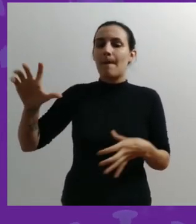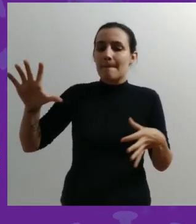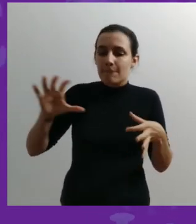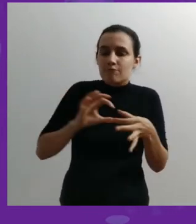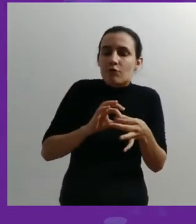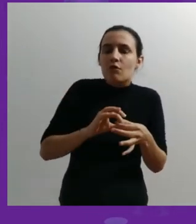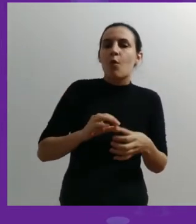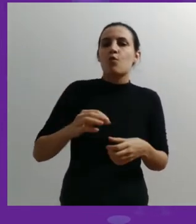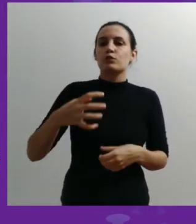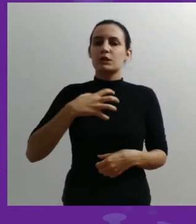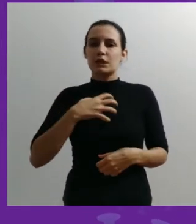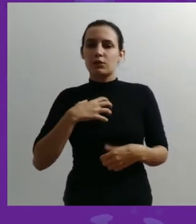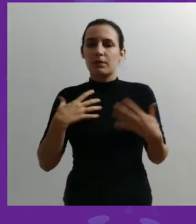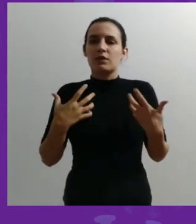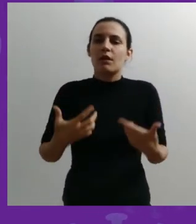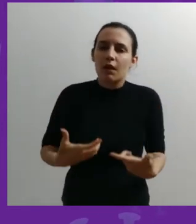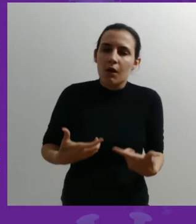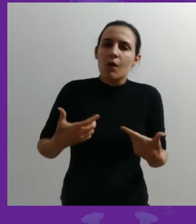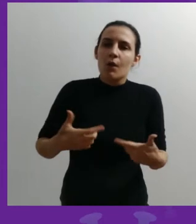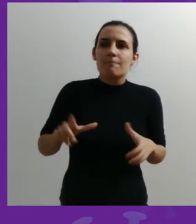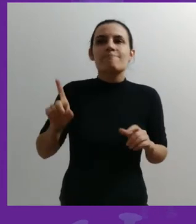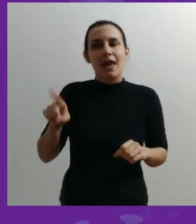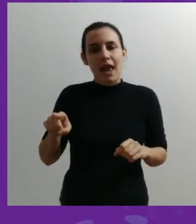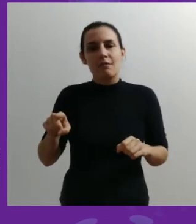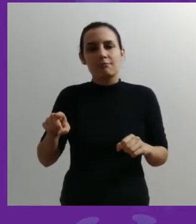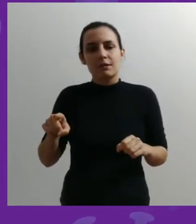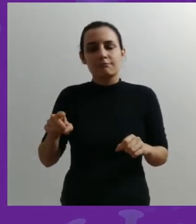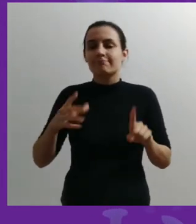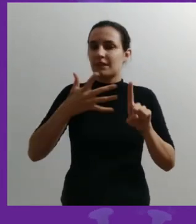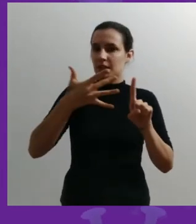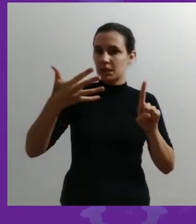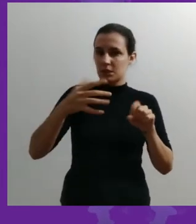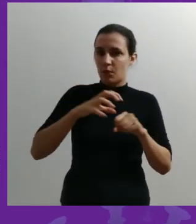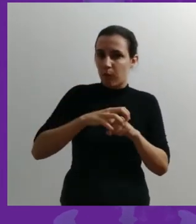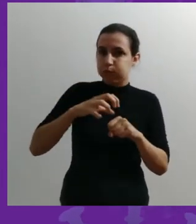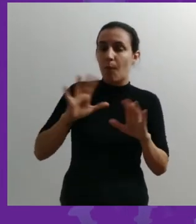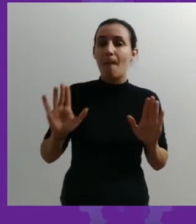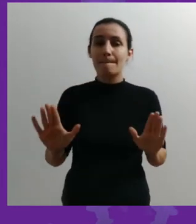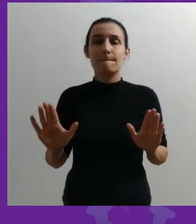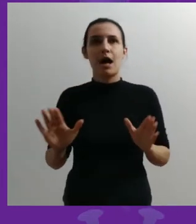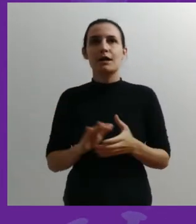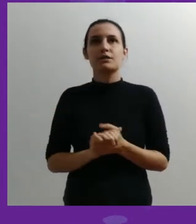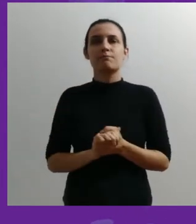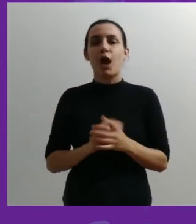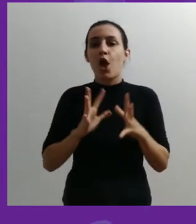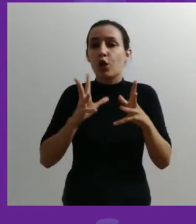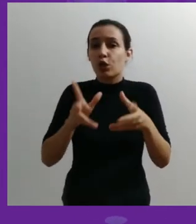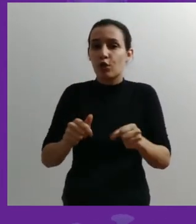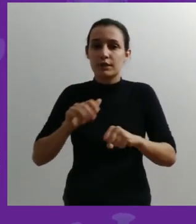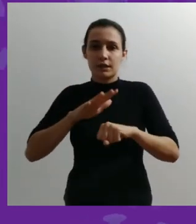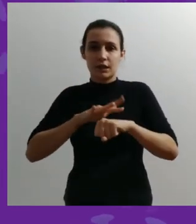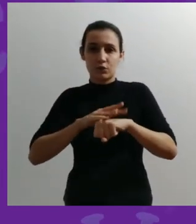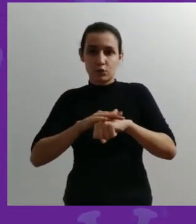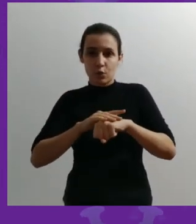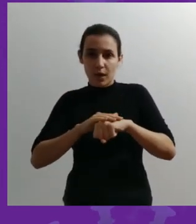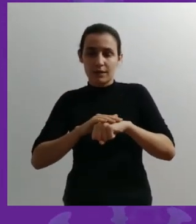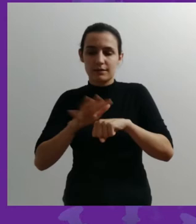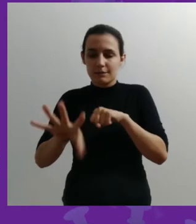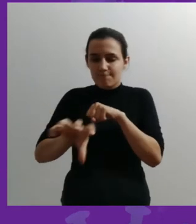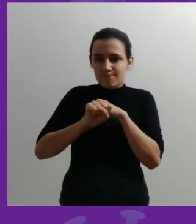eu poderia dizer então que é uma síndrome inflamatória. Mas praticamente todas as doenças